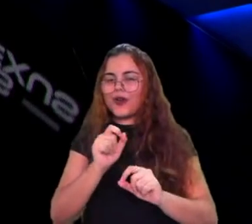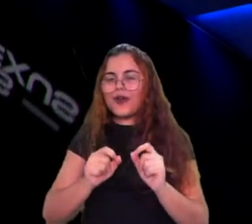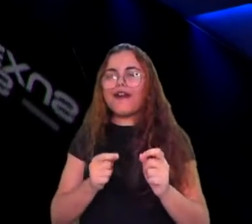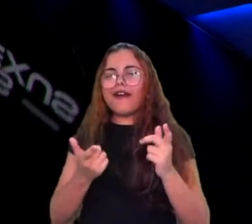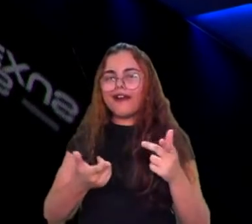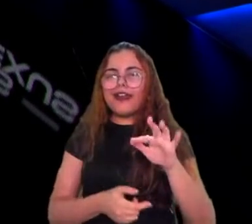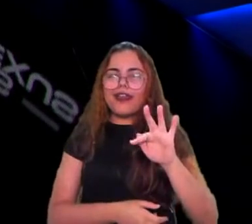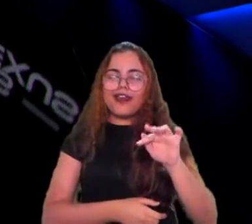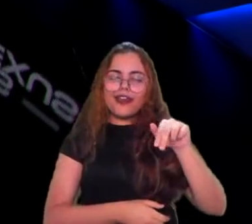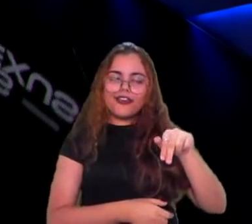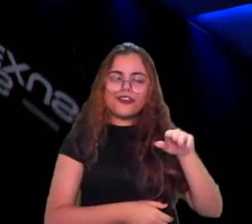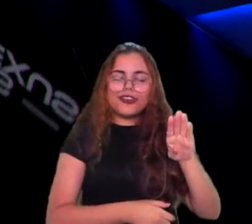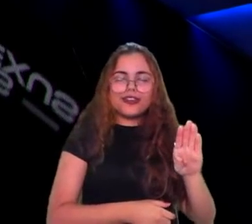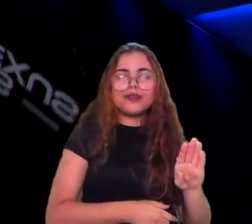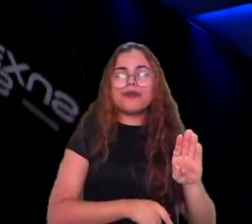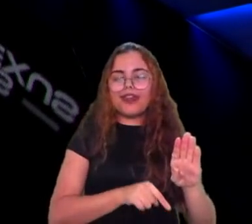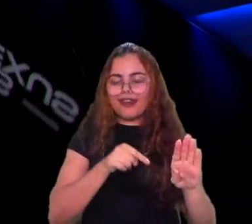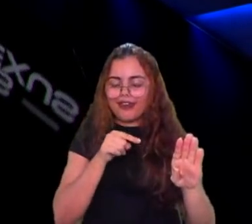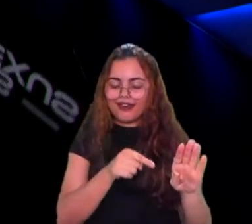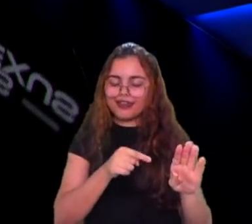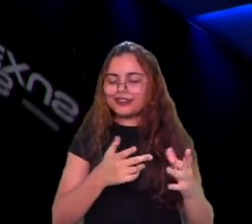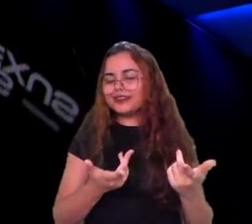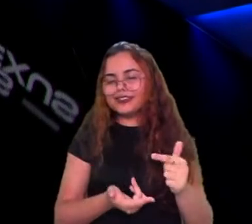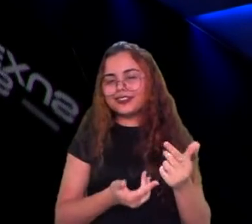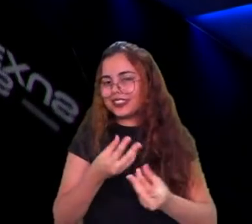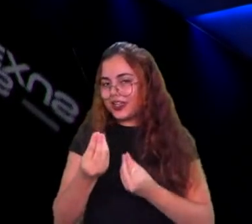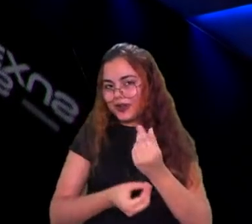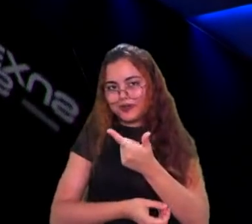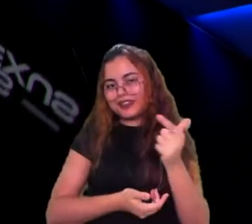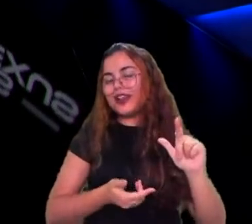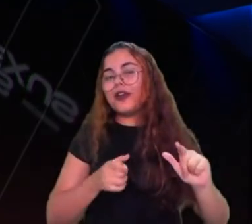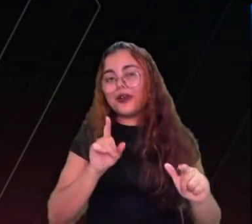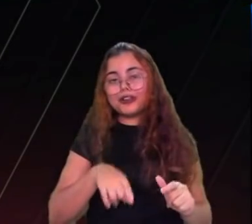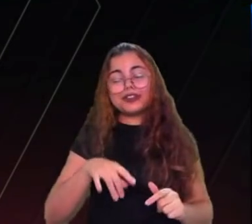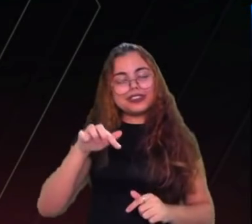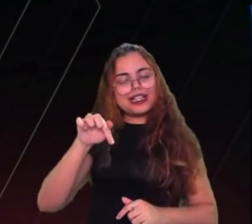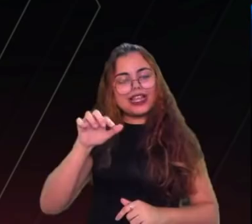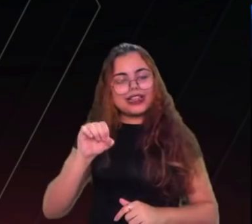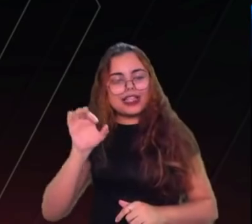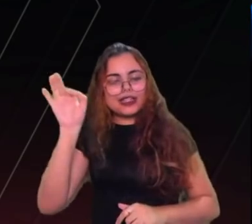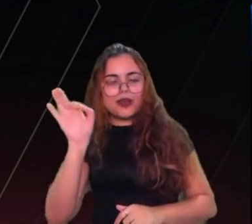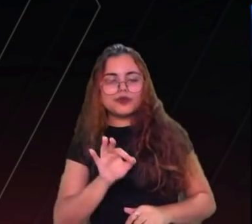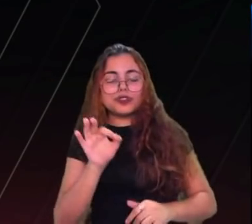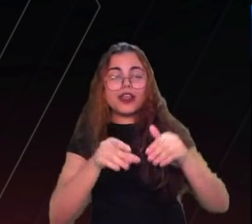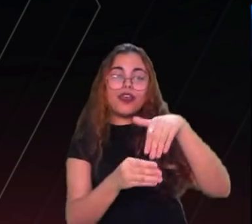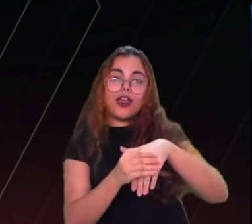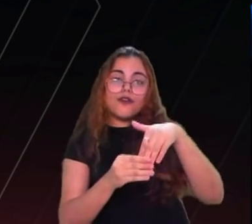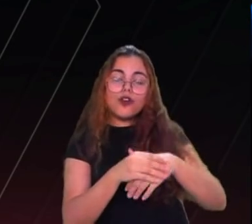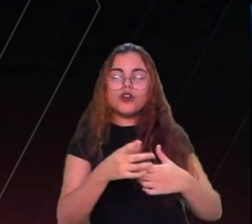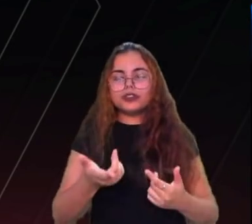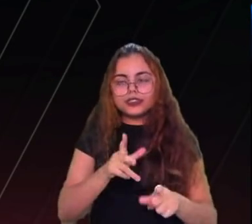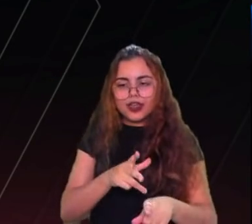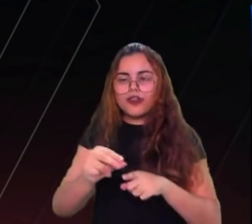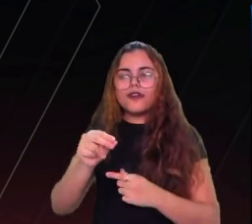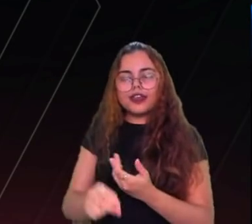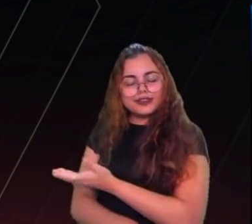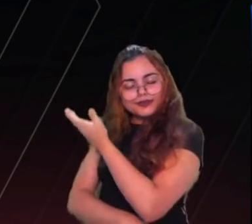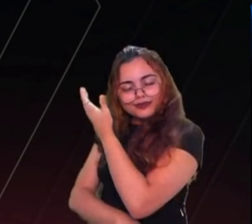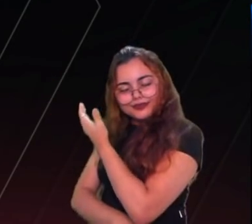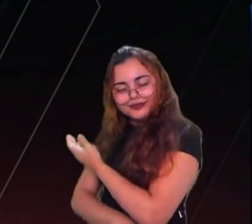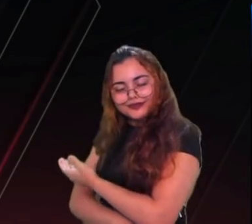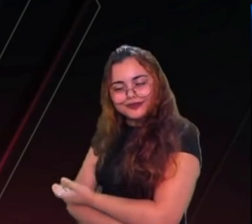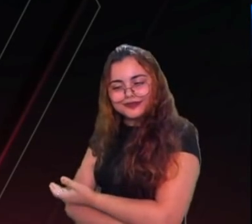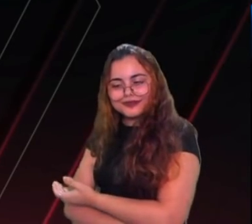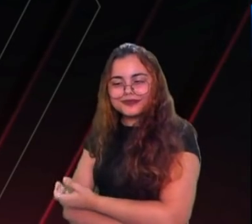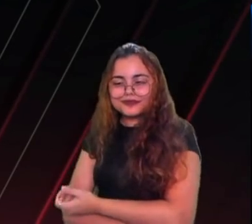rodada o nosso craque aí não tinha como ser outro 70% ali na votação que ele tava ganhando ali o craque da semana o nosso chefinho a FNB